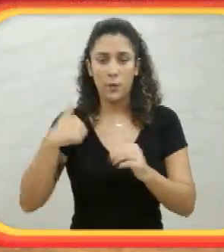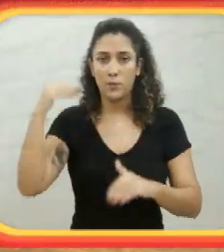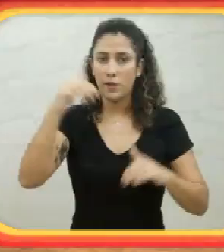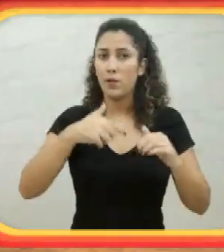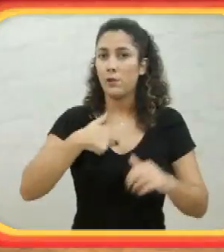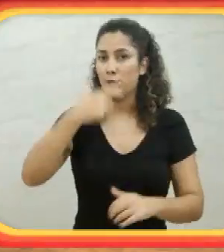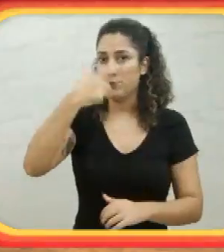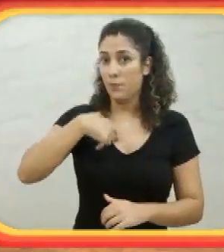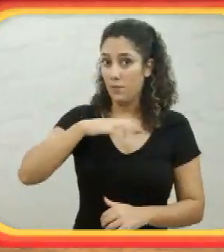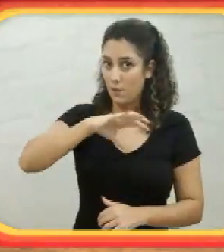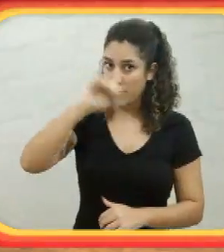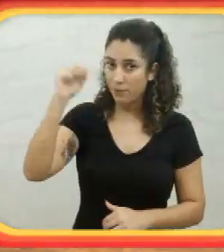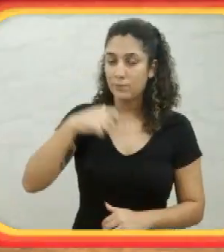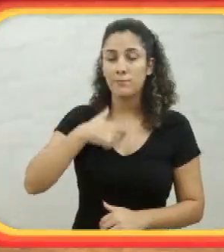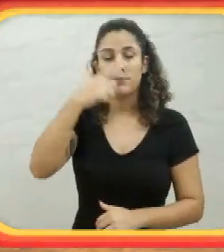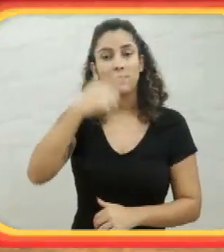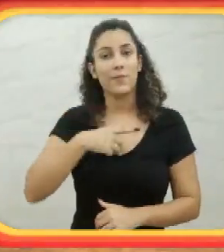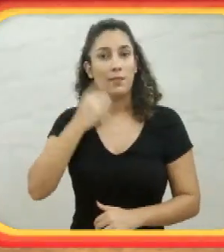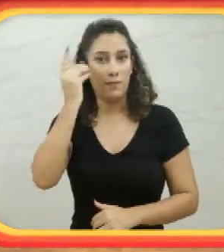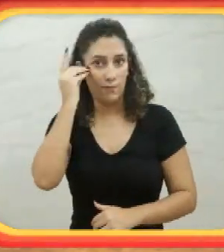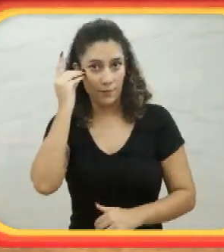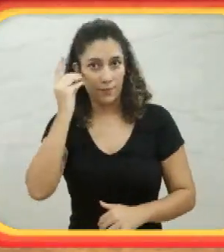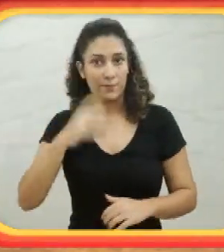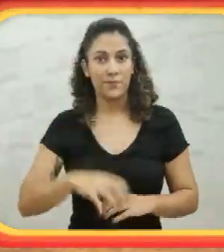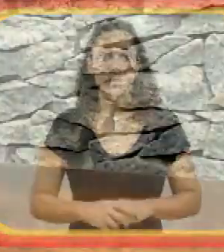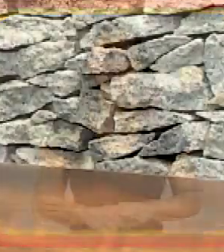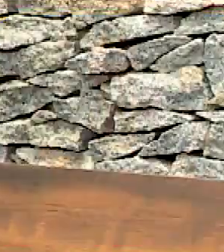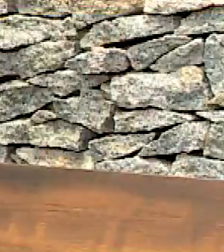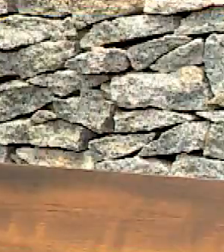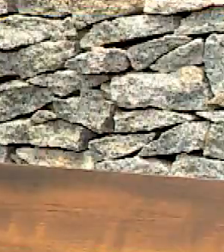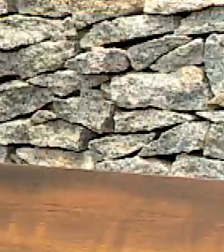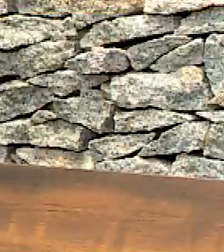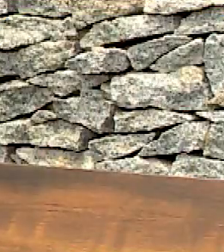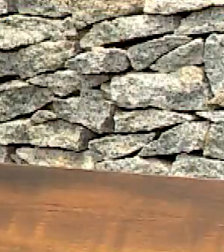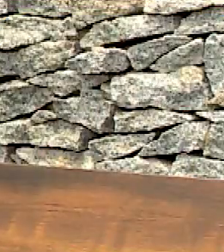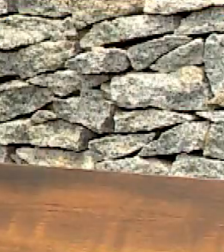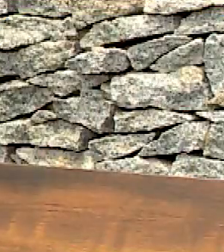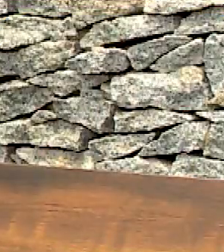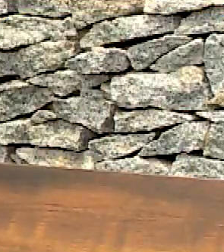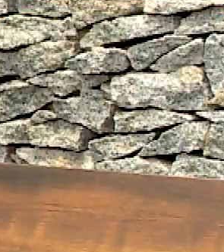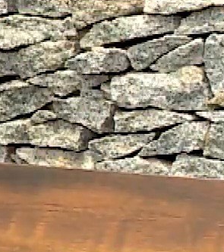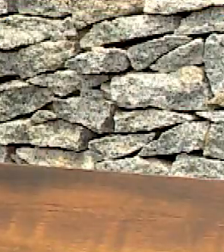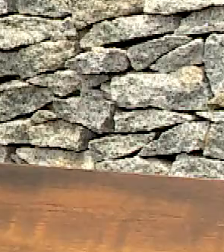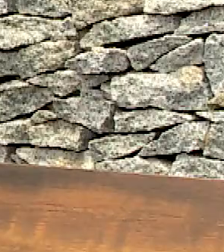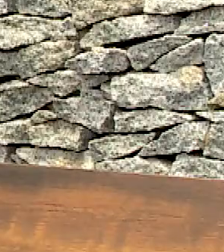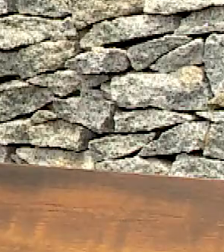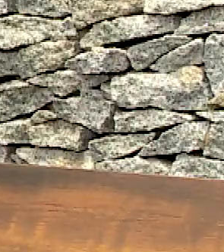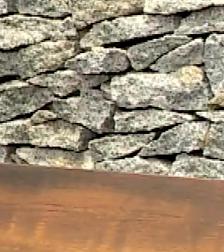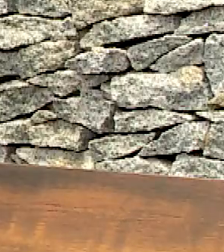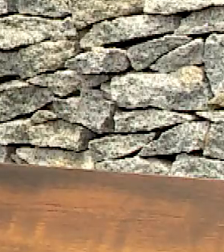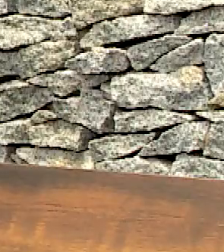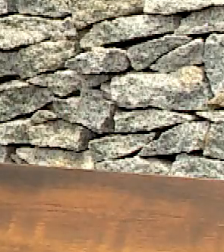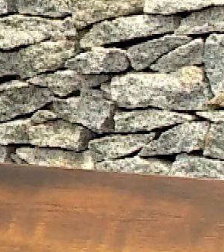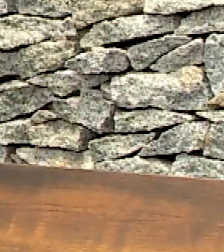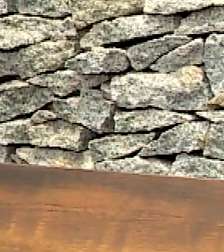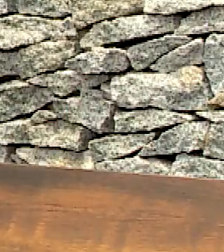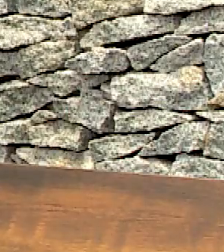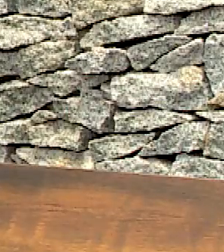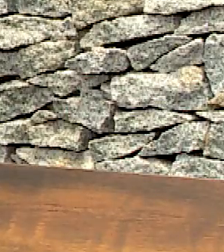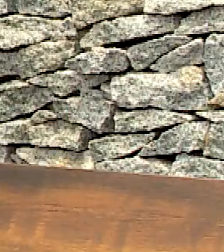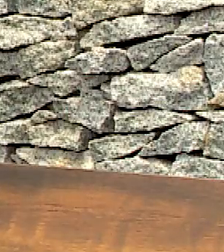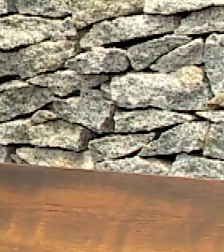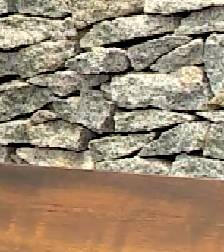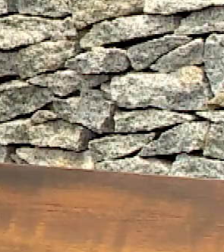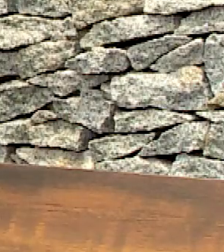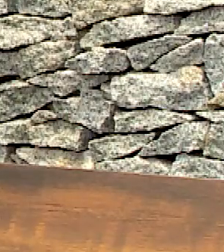eu sou atleta, eu sou o Leonardo, eu sou campeão, eu